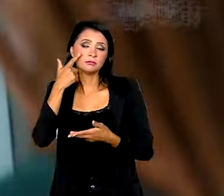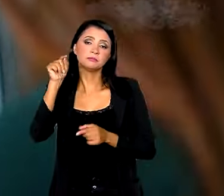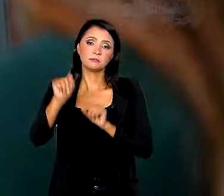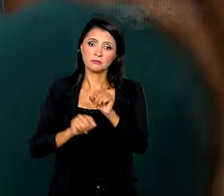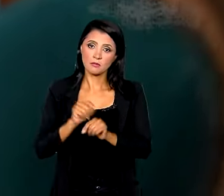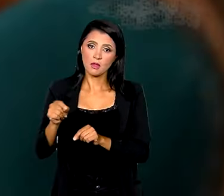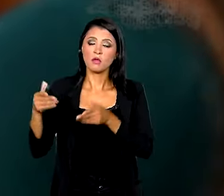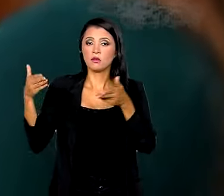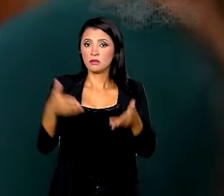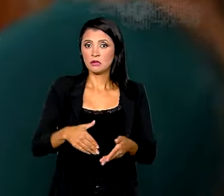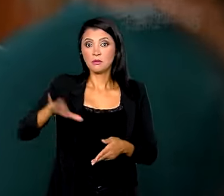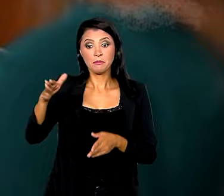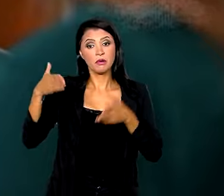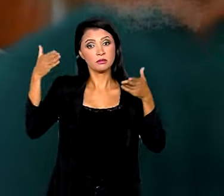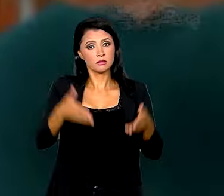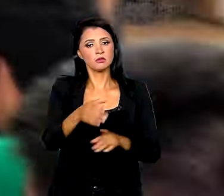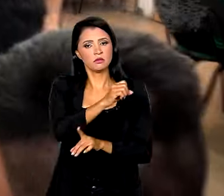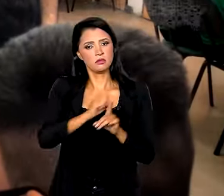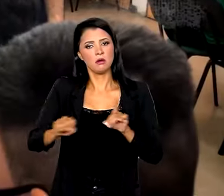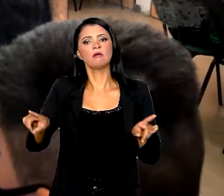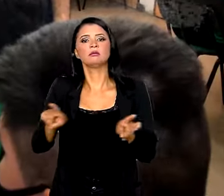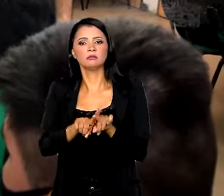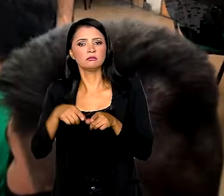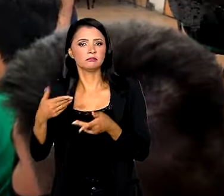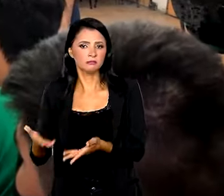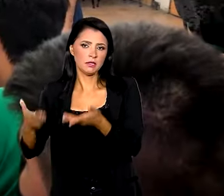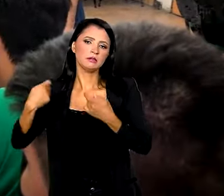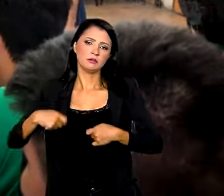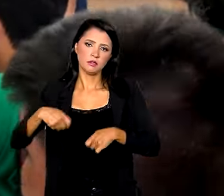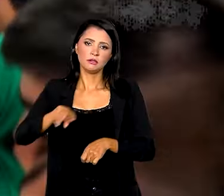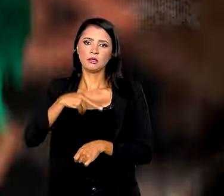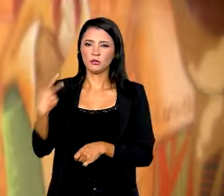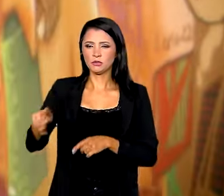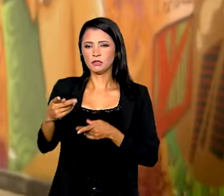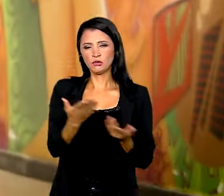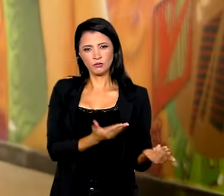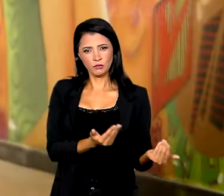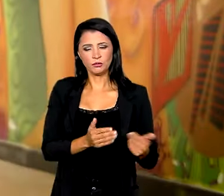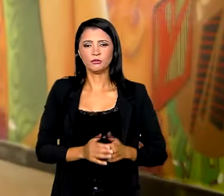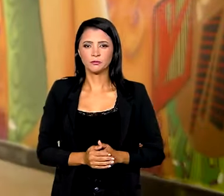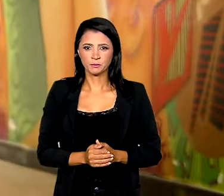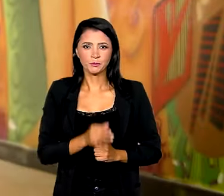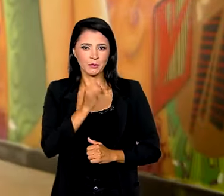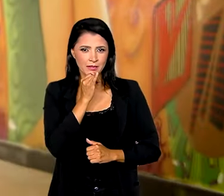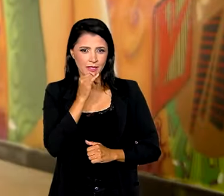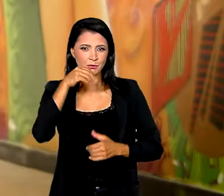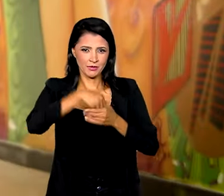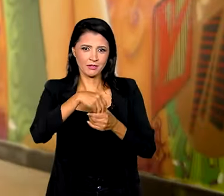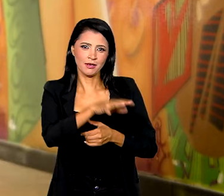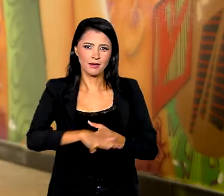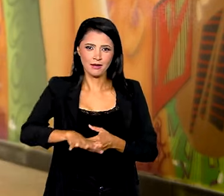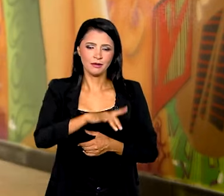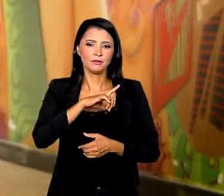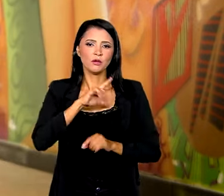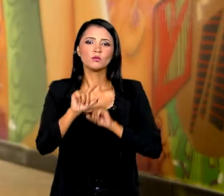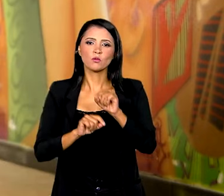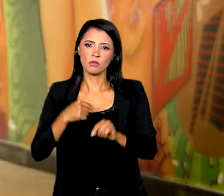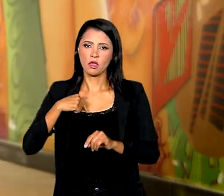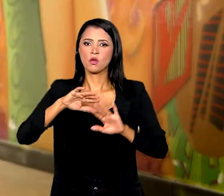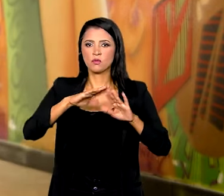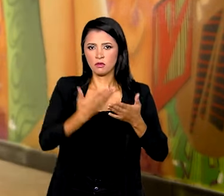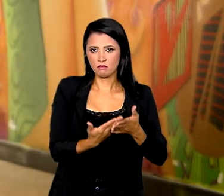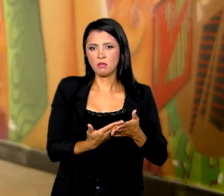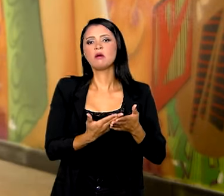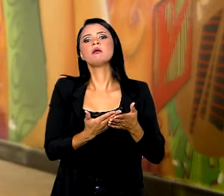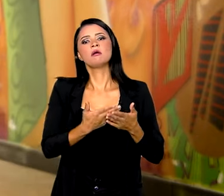uma sociedade que seja com maior participação social e que, de fato, atenda às necessidades da nossa juventude. Um exemplo forte que nós temos na área da educação, eu trabalho numa